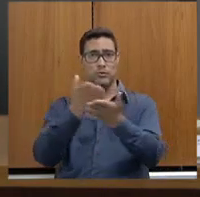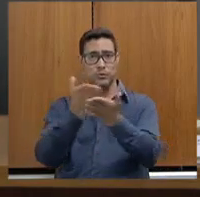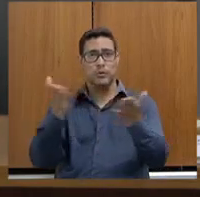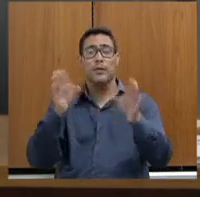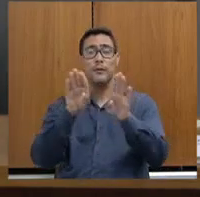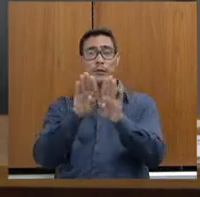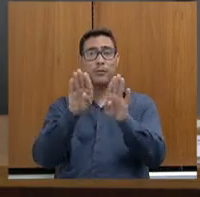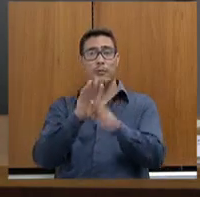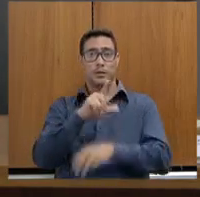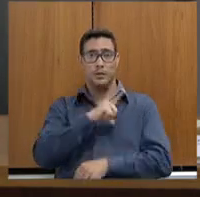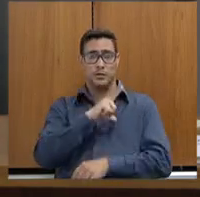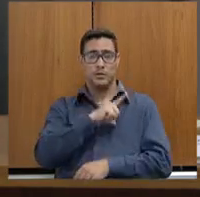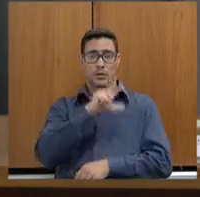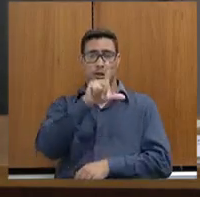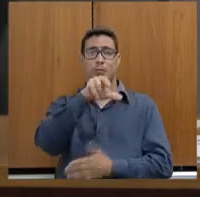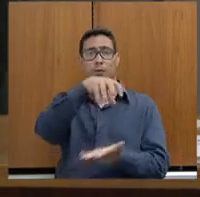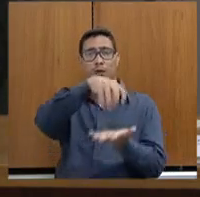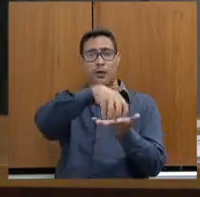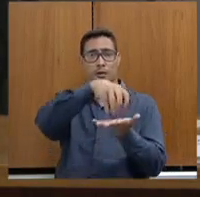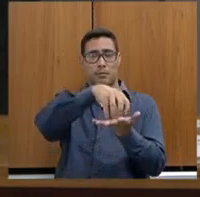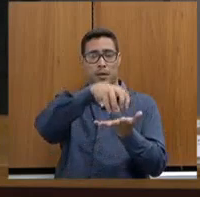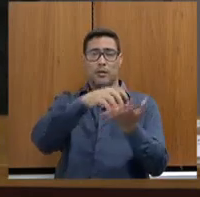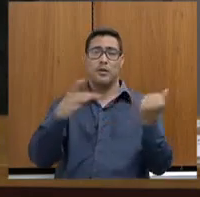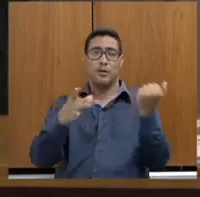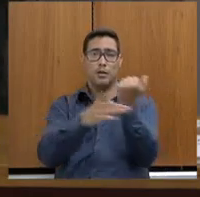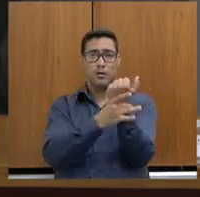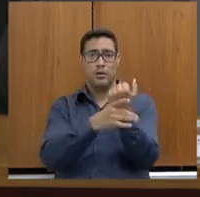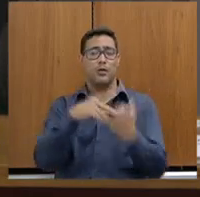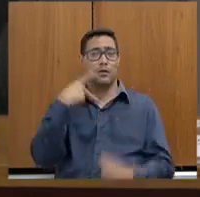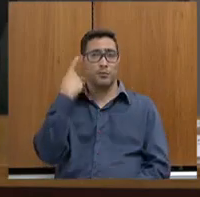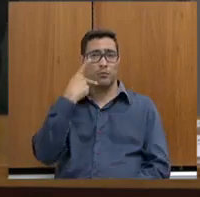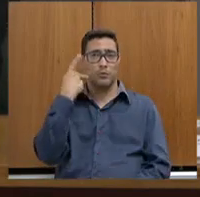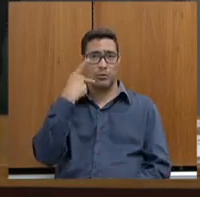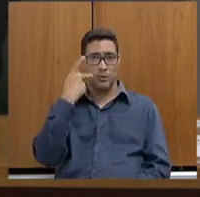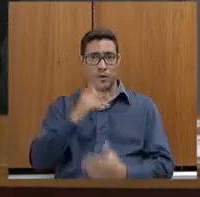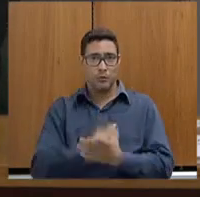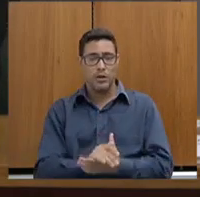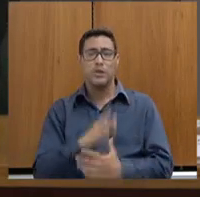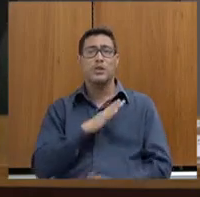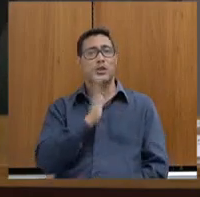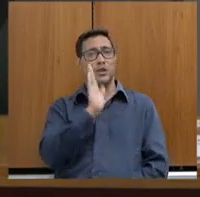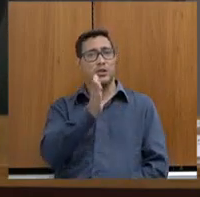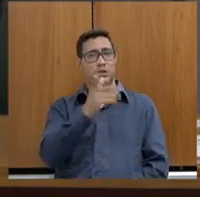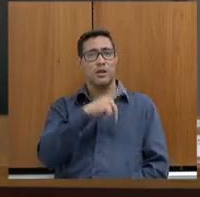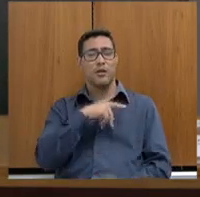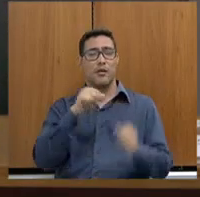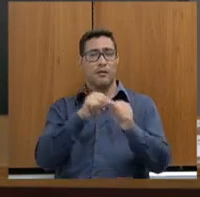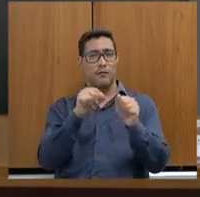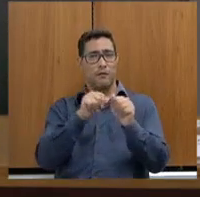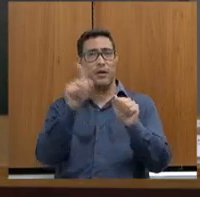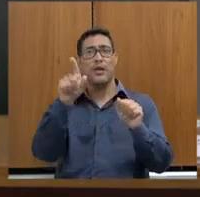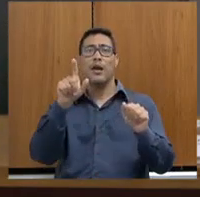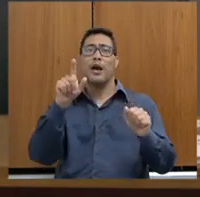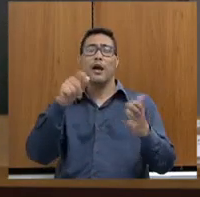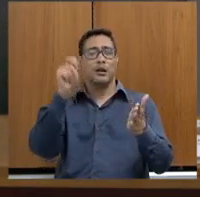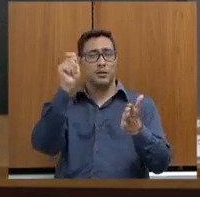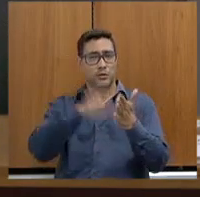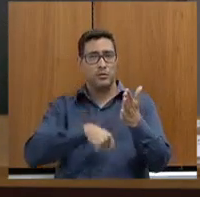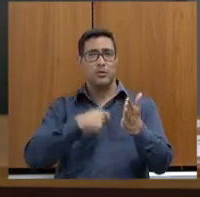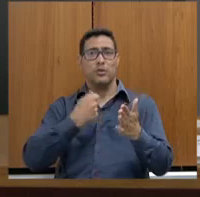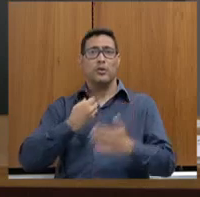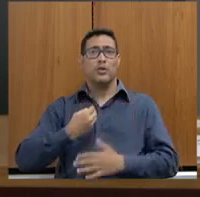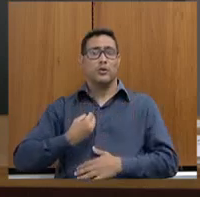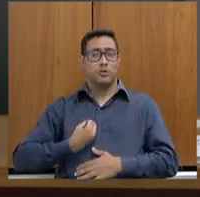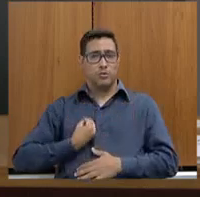temos também uma base integrada de segurança pública, o BISP, e nós já fizemos uma assinatura de contrato para a hospedagem dessa